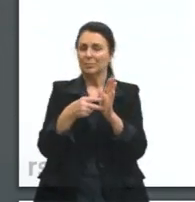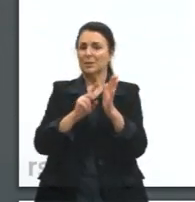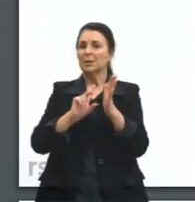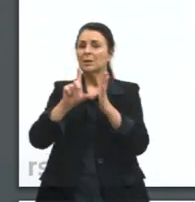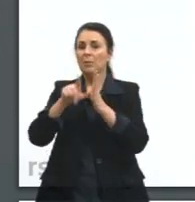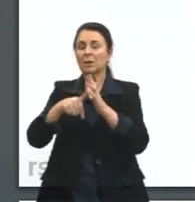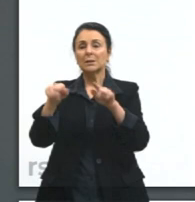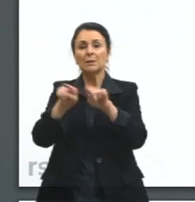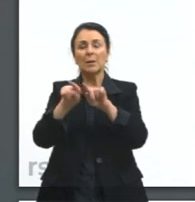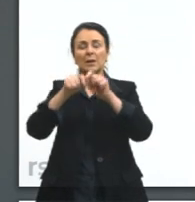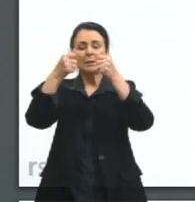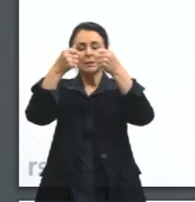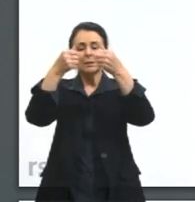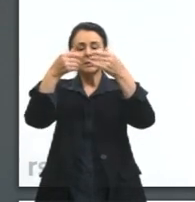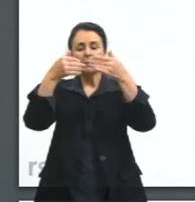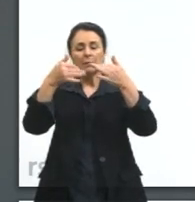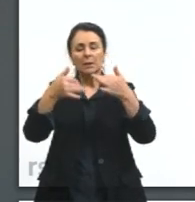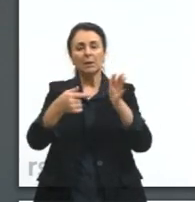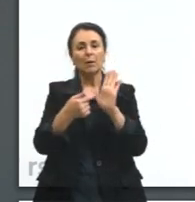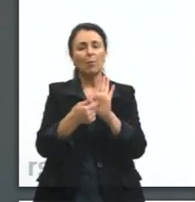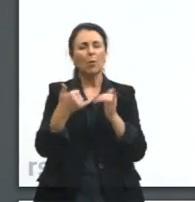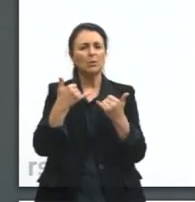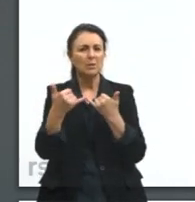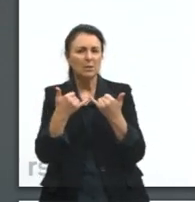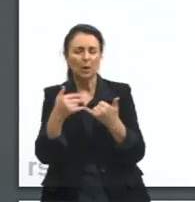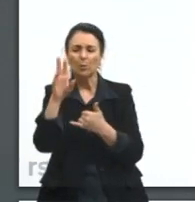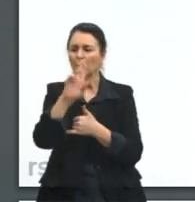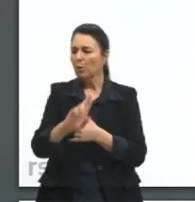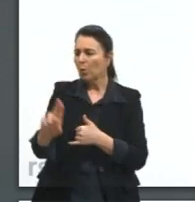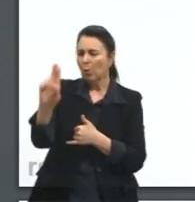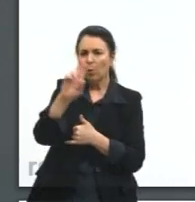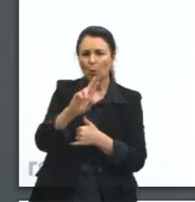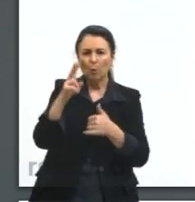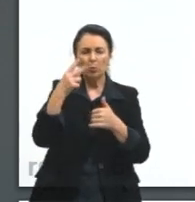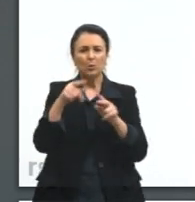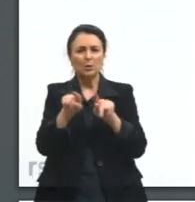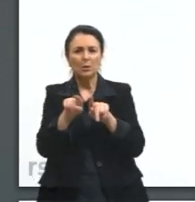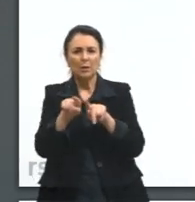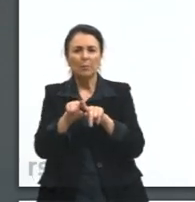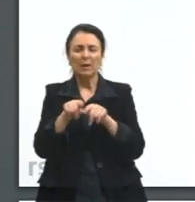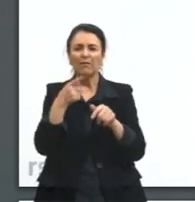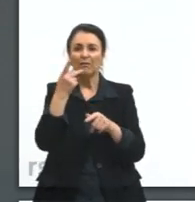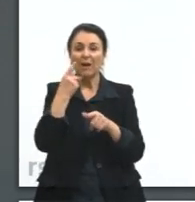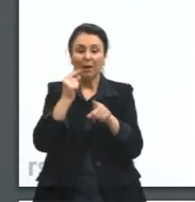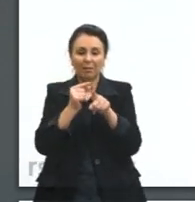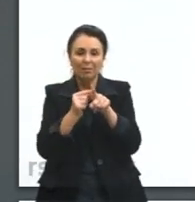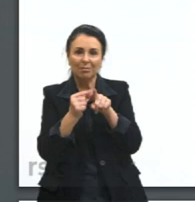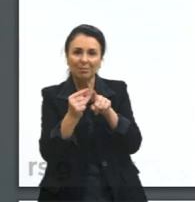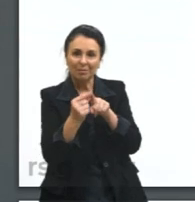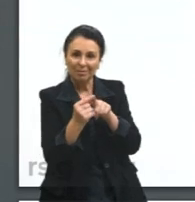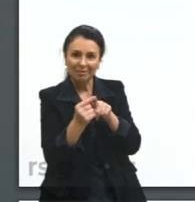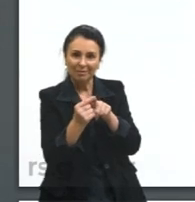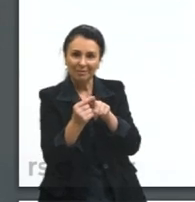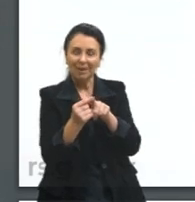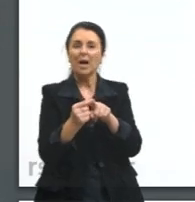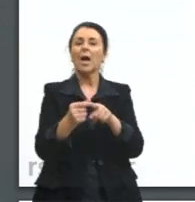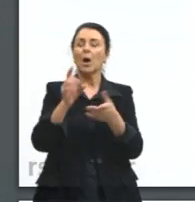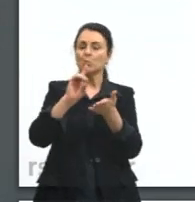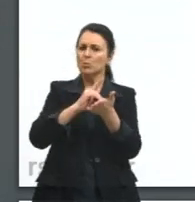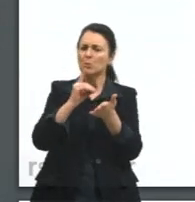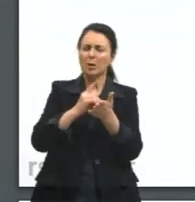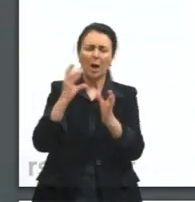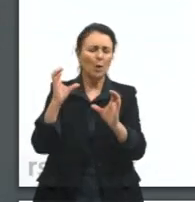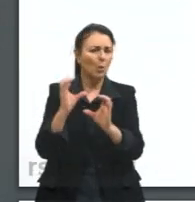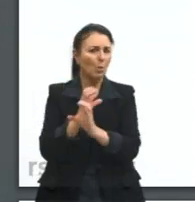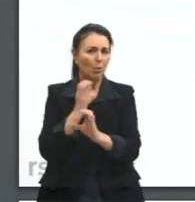ele traz também exemplos de uso, divisão silábica, ele é um dicionário muito completo. Então aqui a